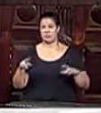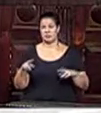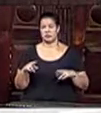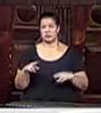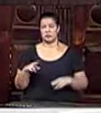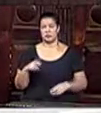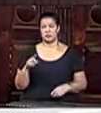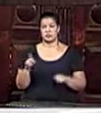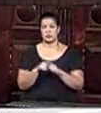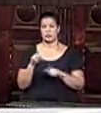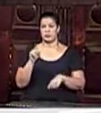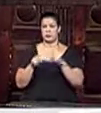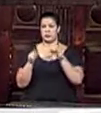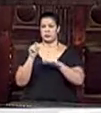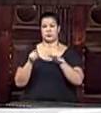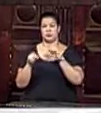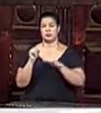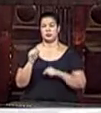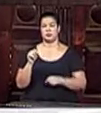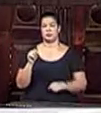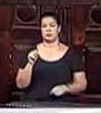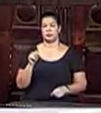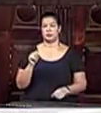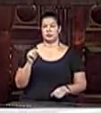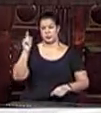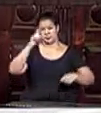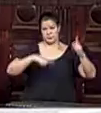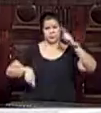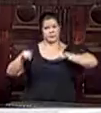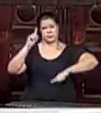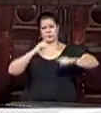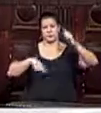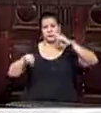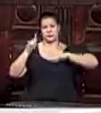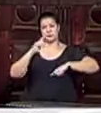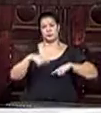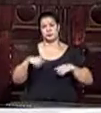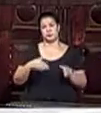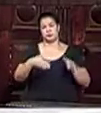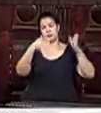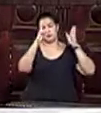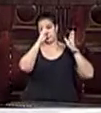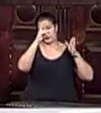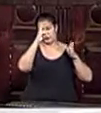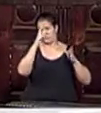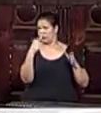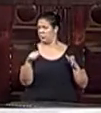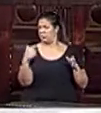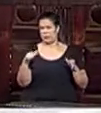nomeiam-se gestores de hospitais que não funcionam,